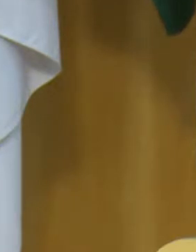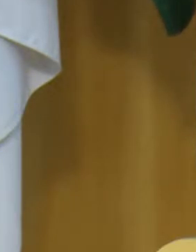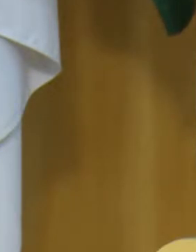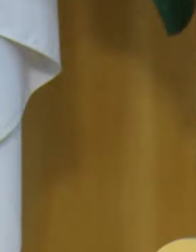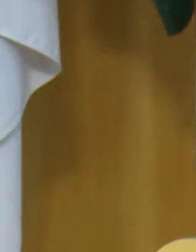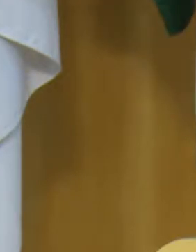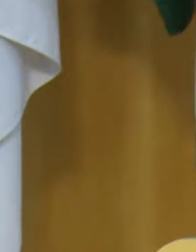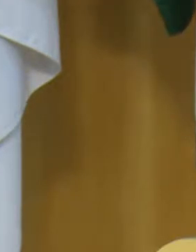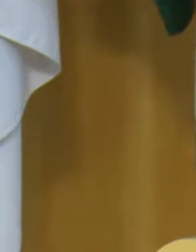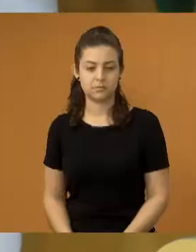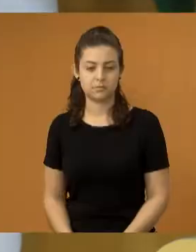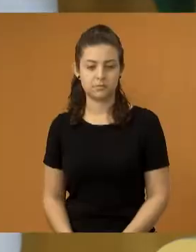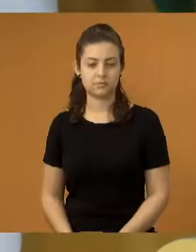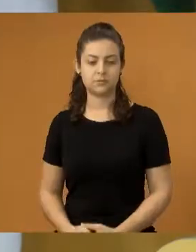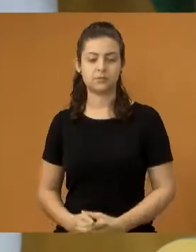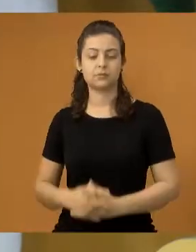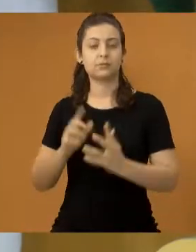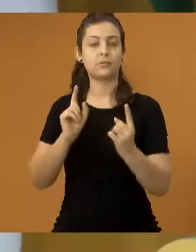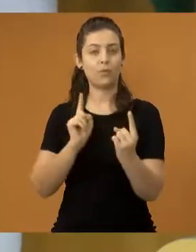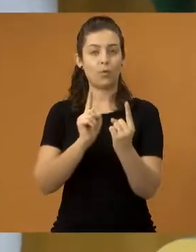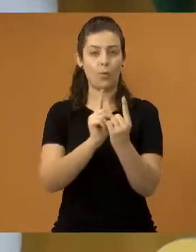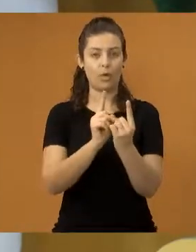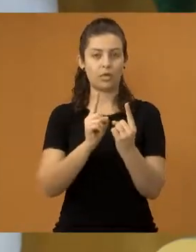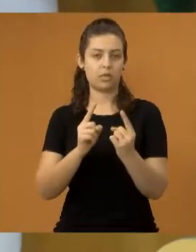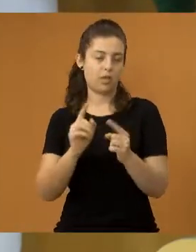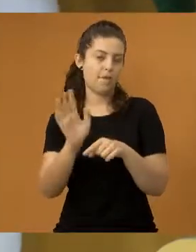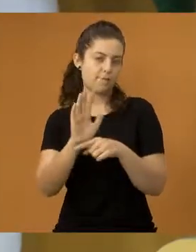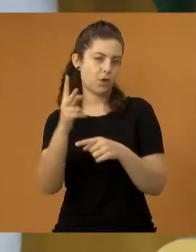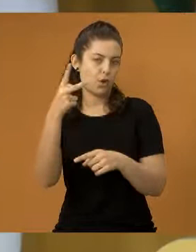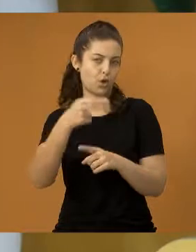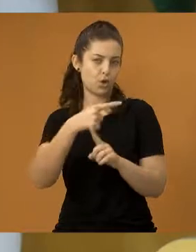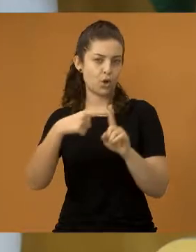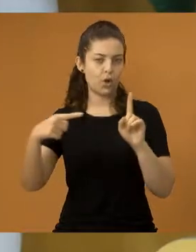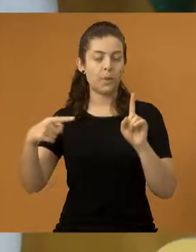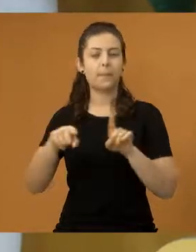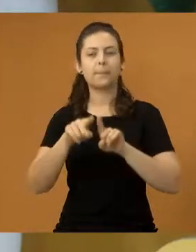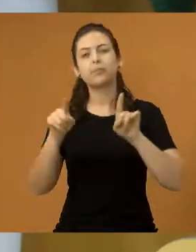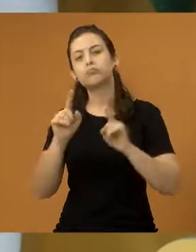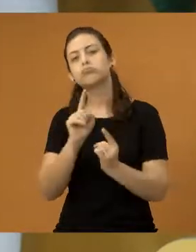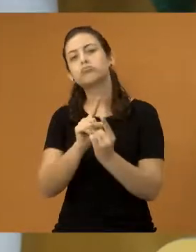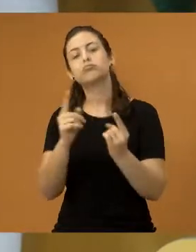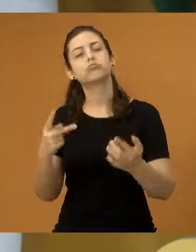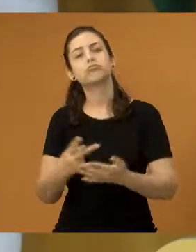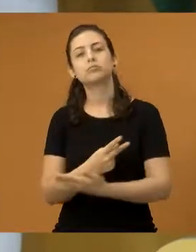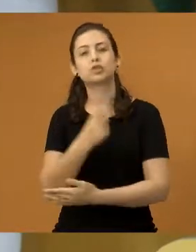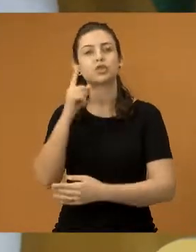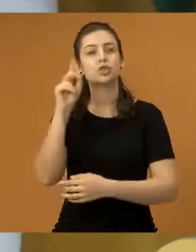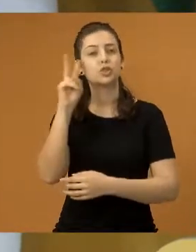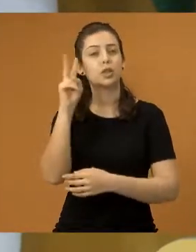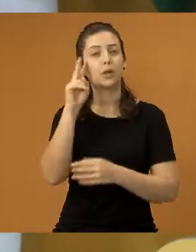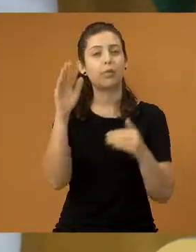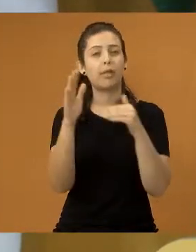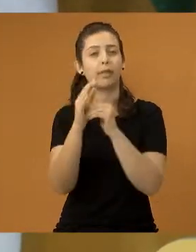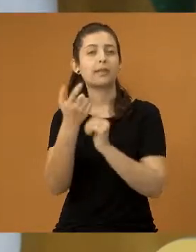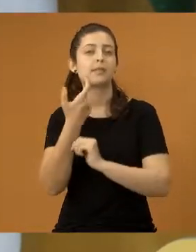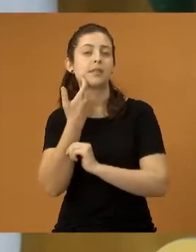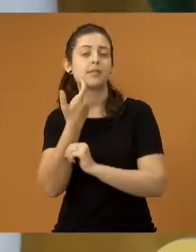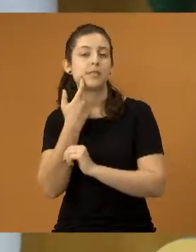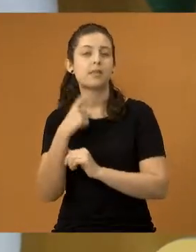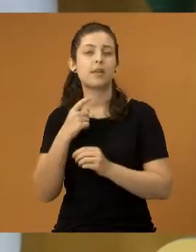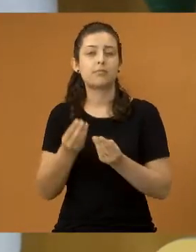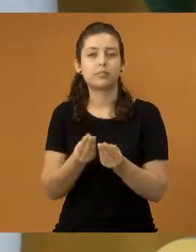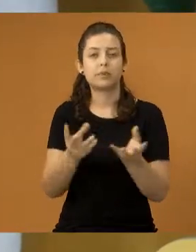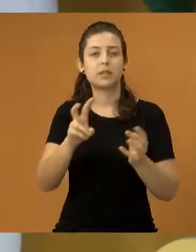O atendimento, então, só para reforçar, o vídeo cortou ali no meio, esse atendimento vai acontecer de segunda a sexta-feira, onde serão